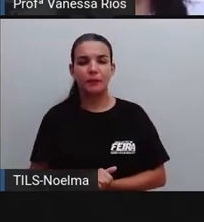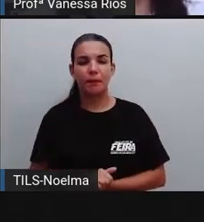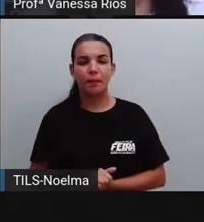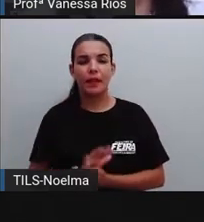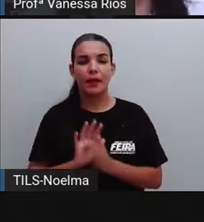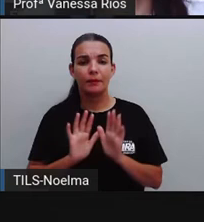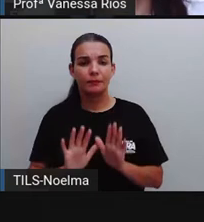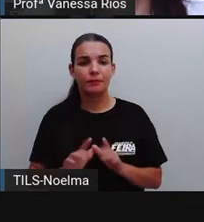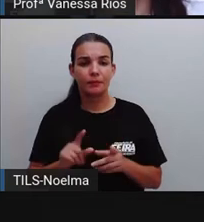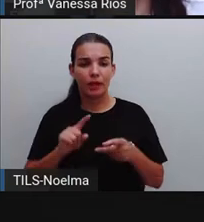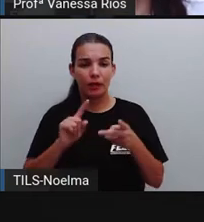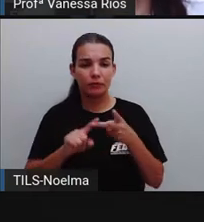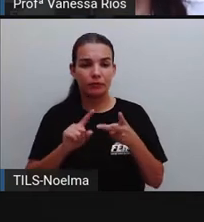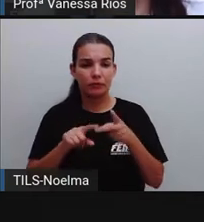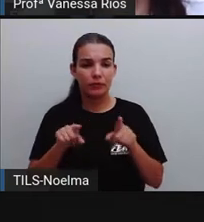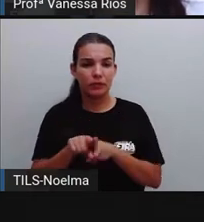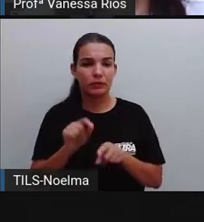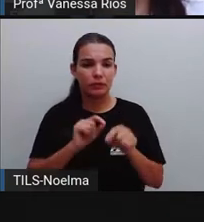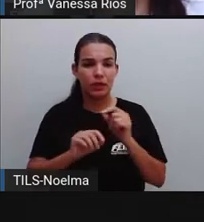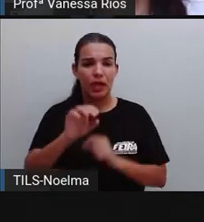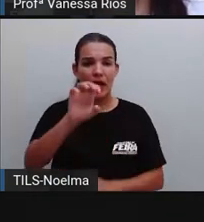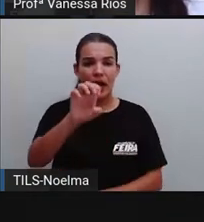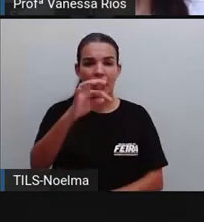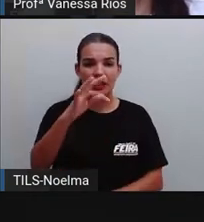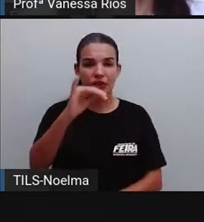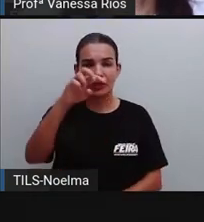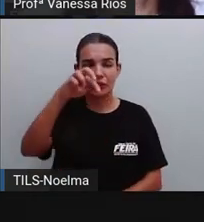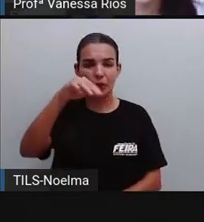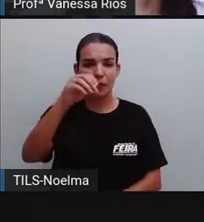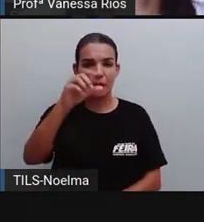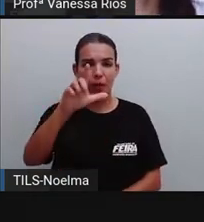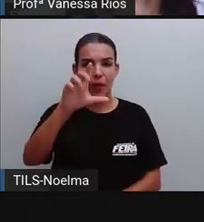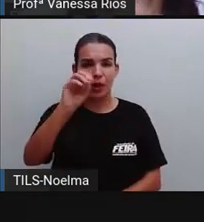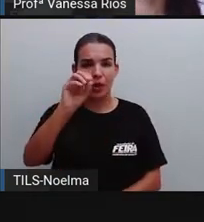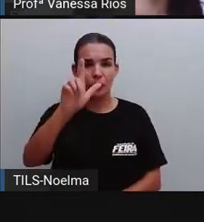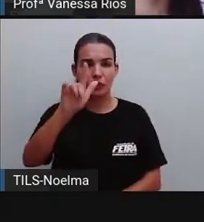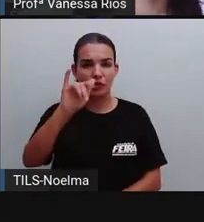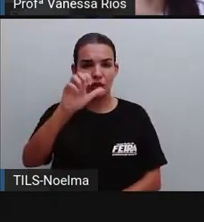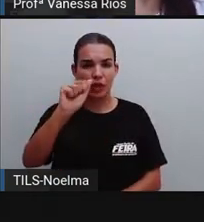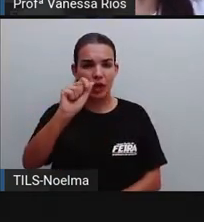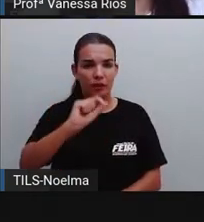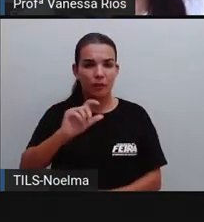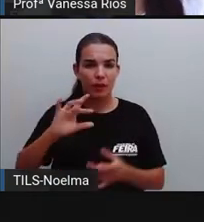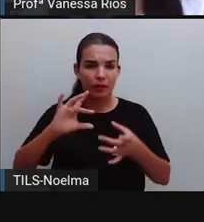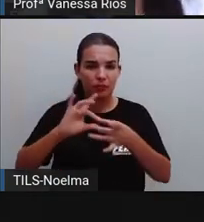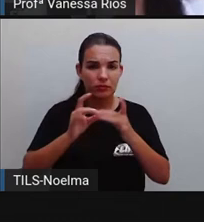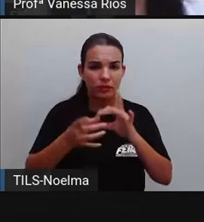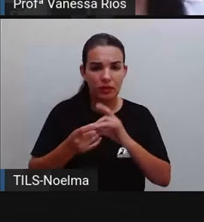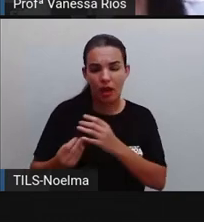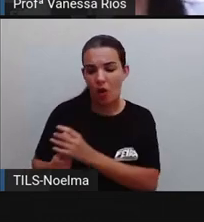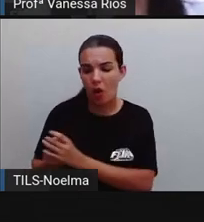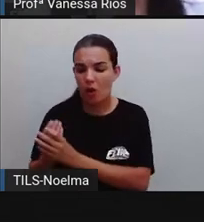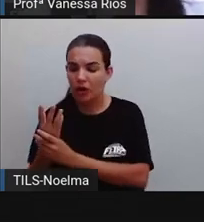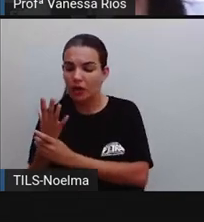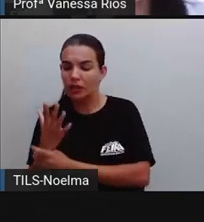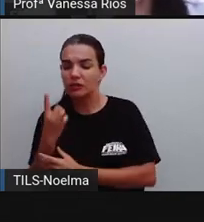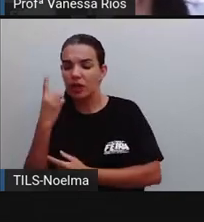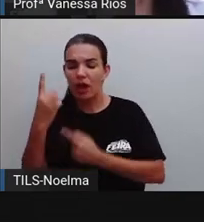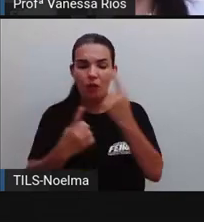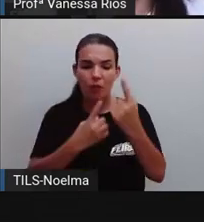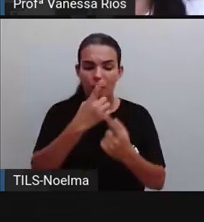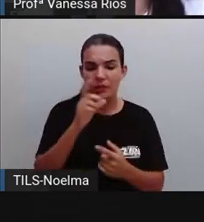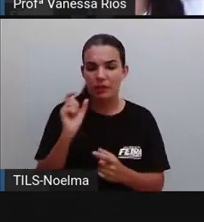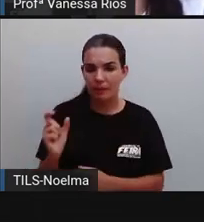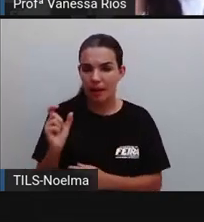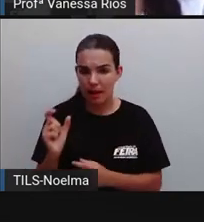também é utilizado por força da etimologia. Então está relacionado à origem, né, de determinadas palavras.